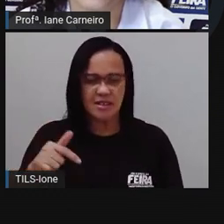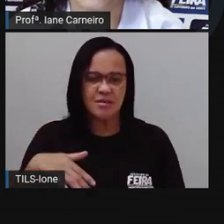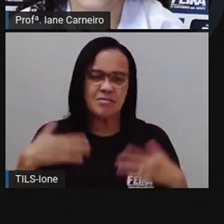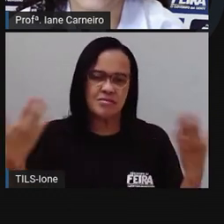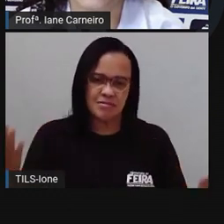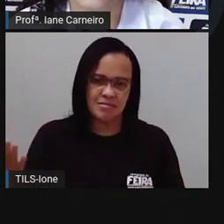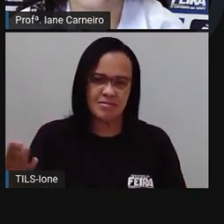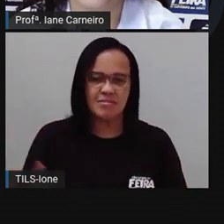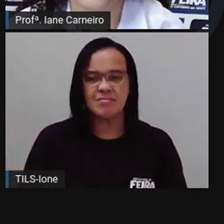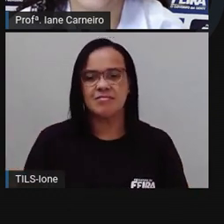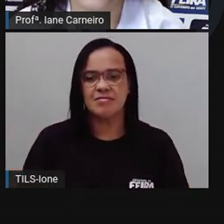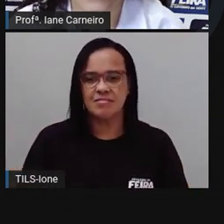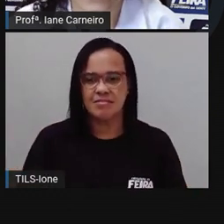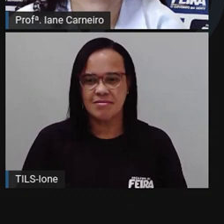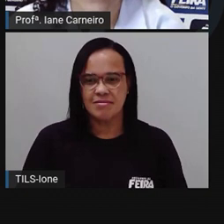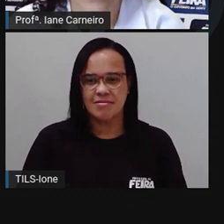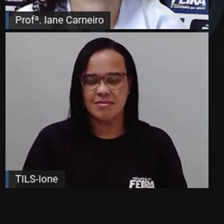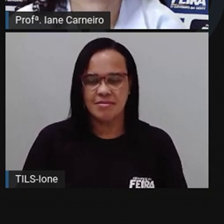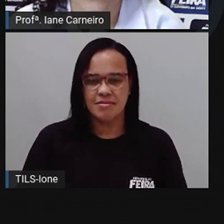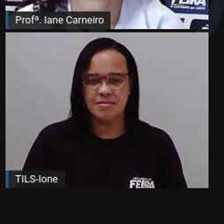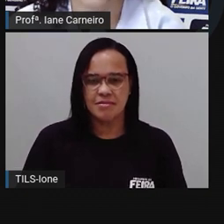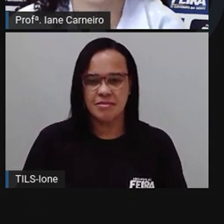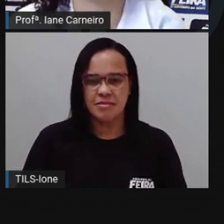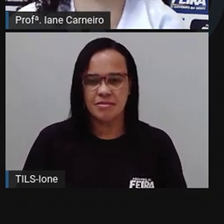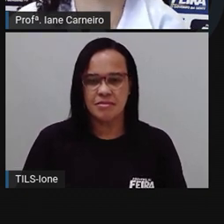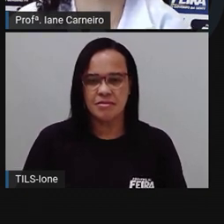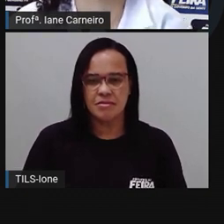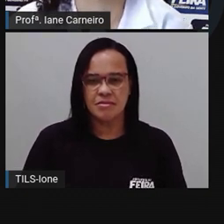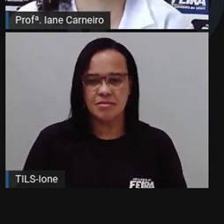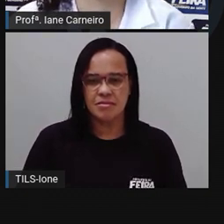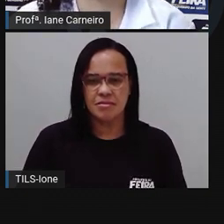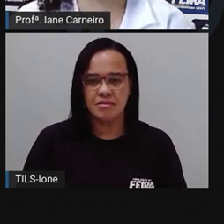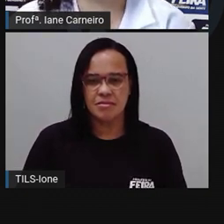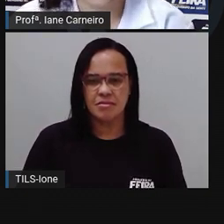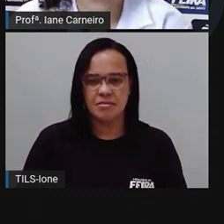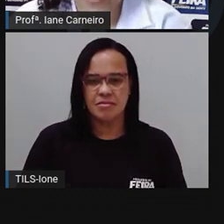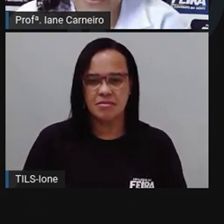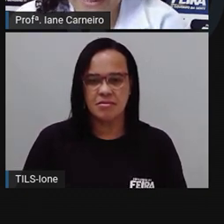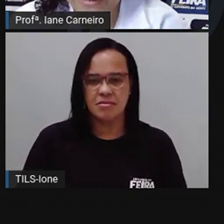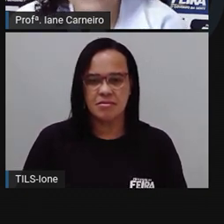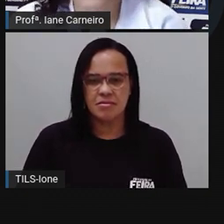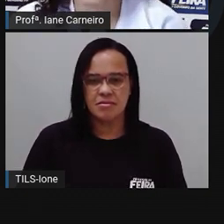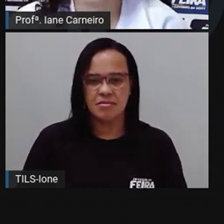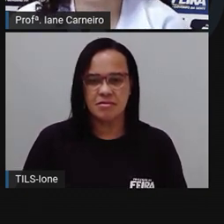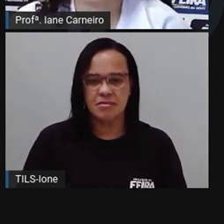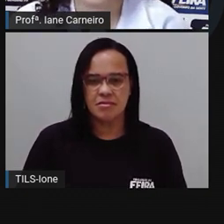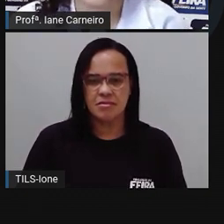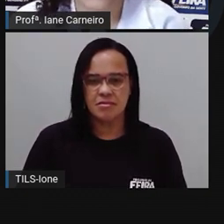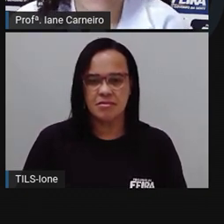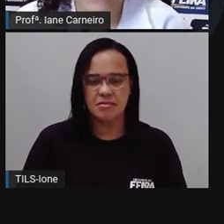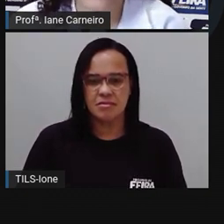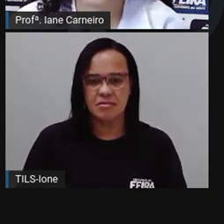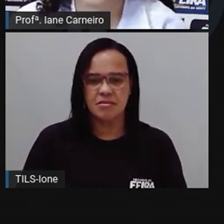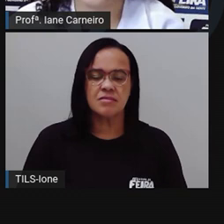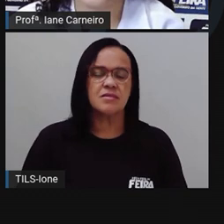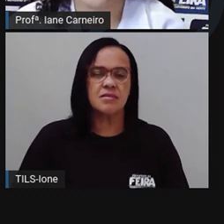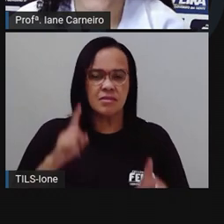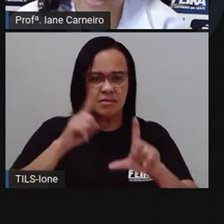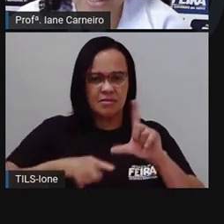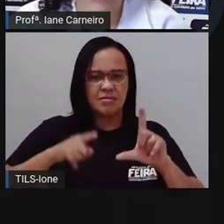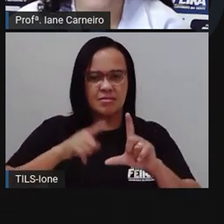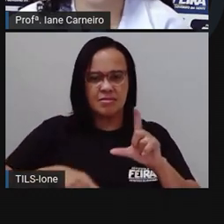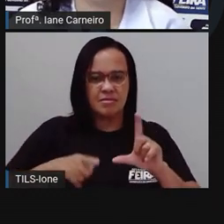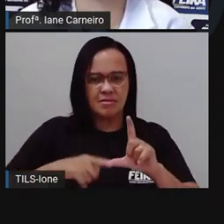Ó, a letra I aqui no alfabeto, Pronto. Deixa a Pró apagar a letra I. A letra